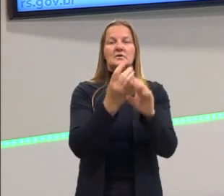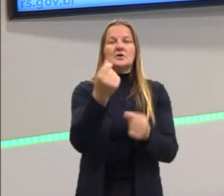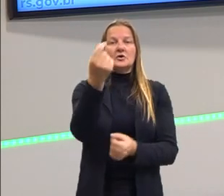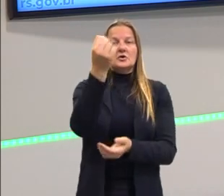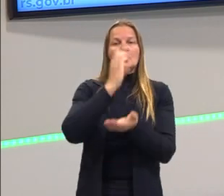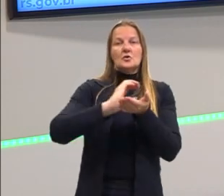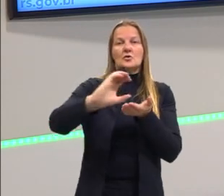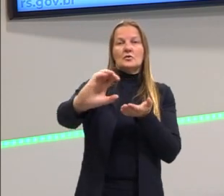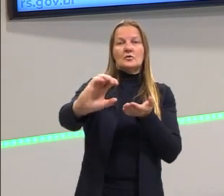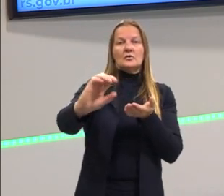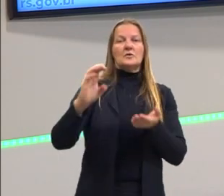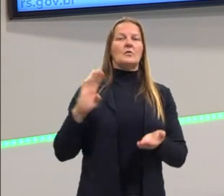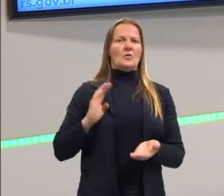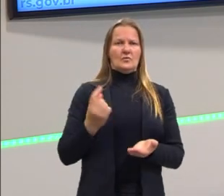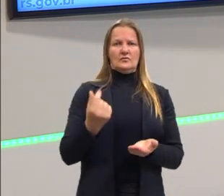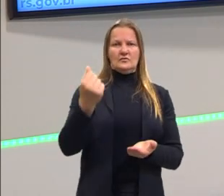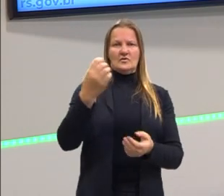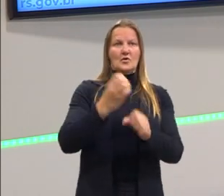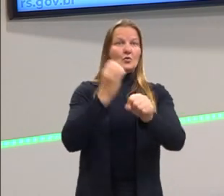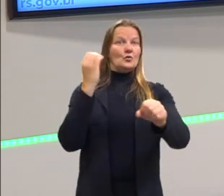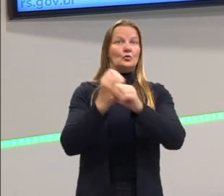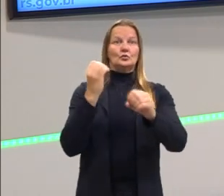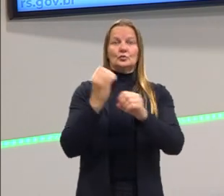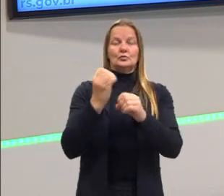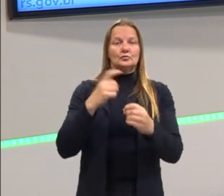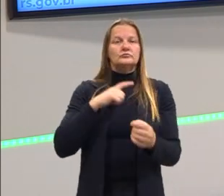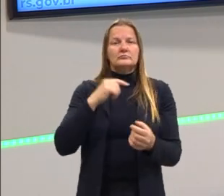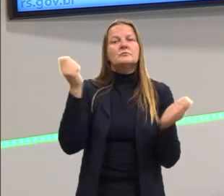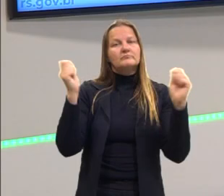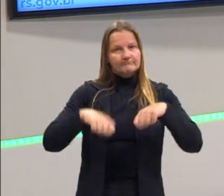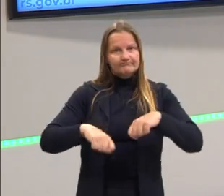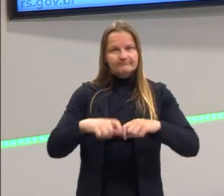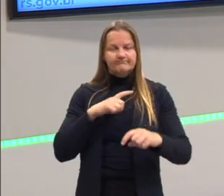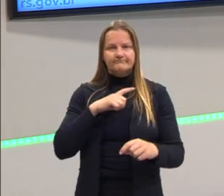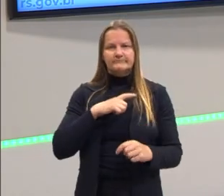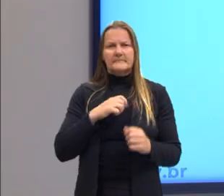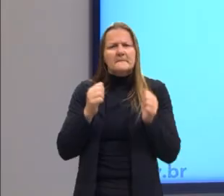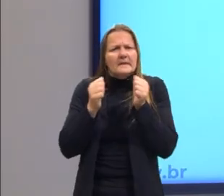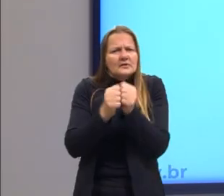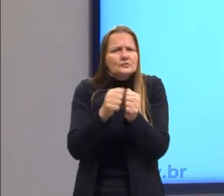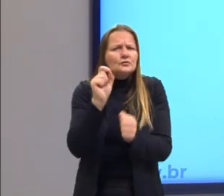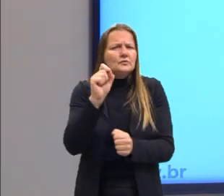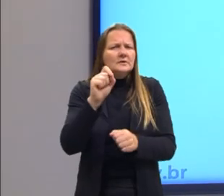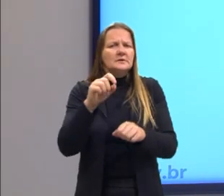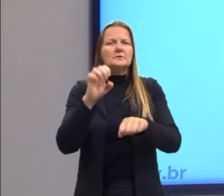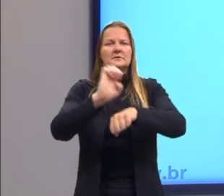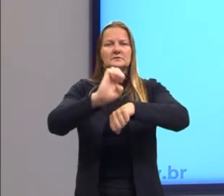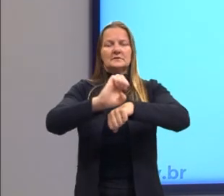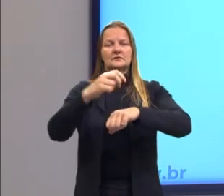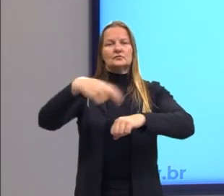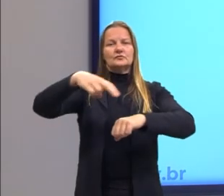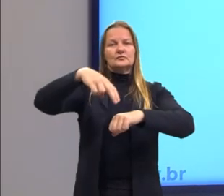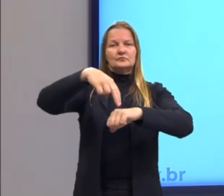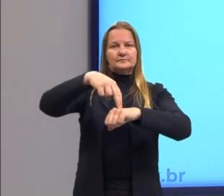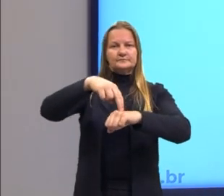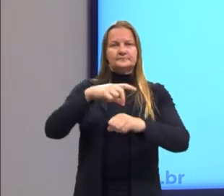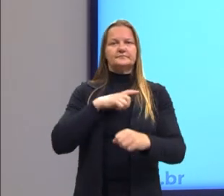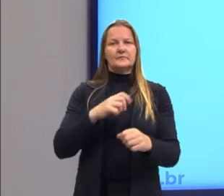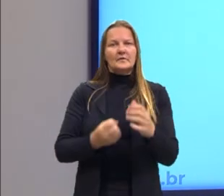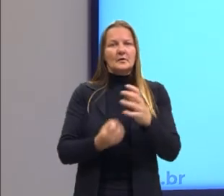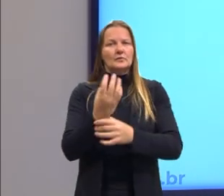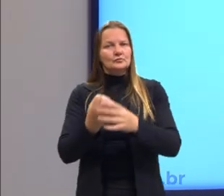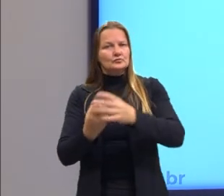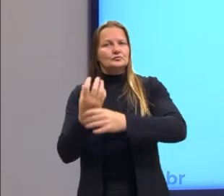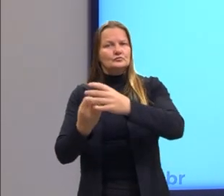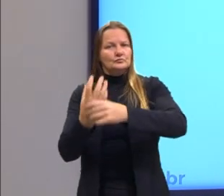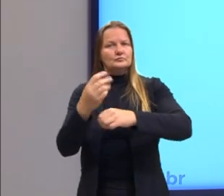burguesia, que via lucro nessa possibilidade. Junto com isso, a formação dos estados nacionais. A formação dos estados